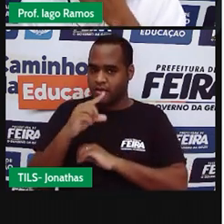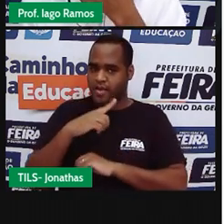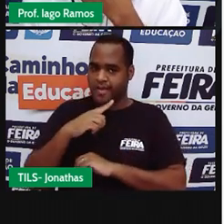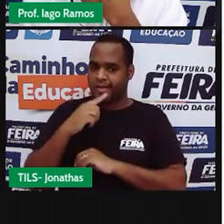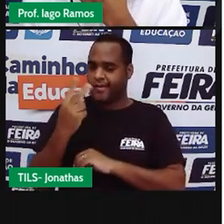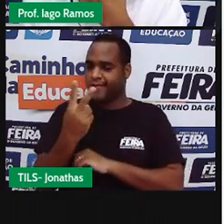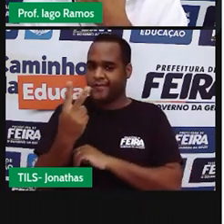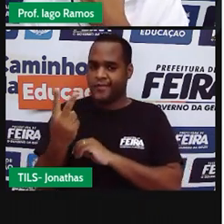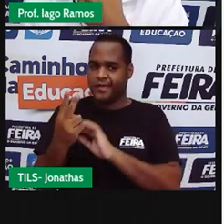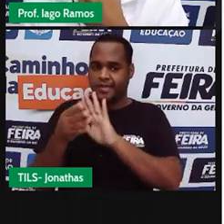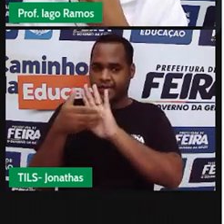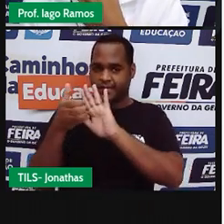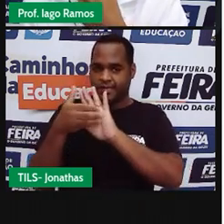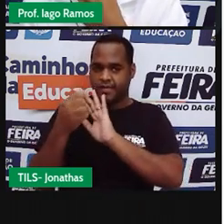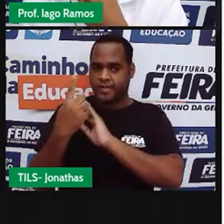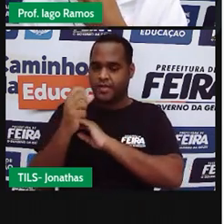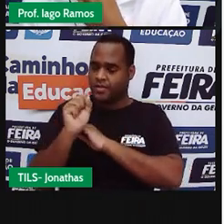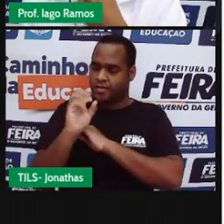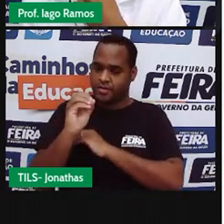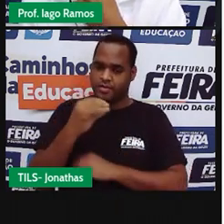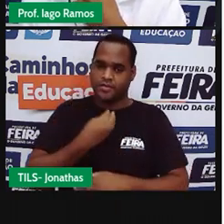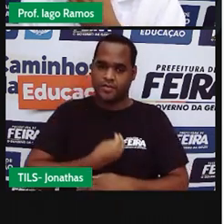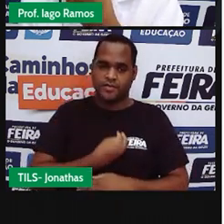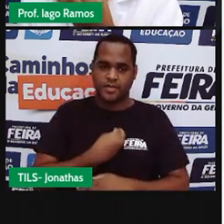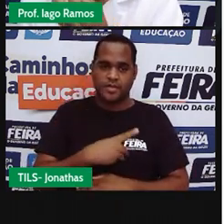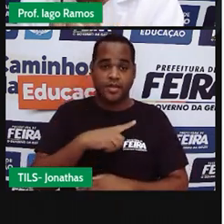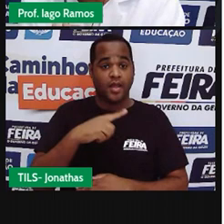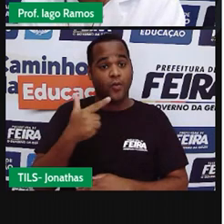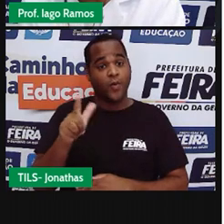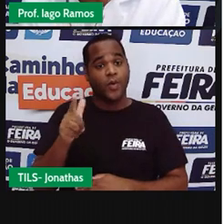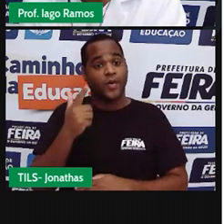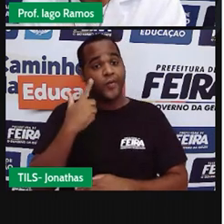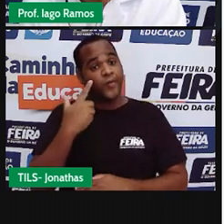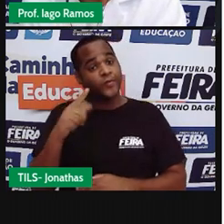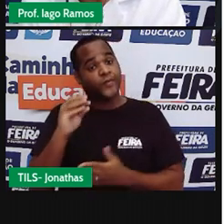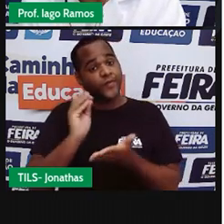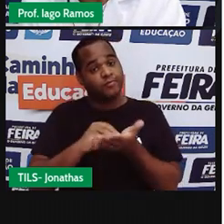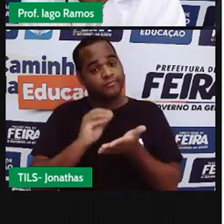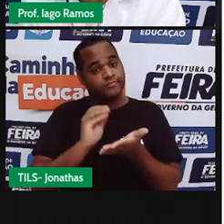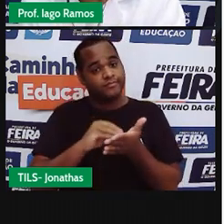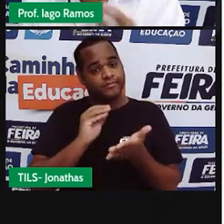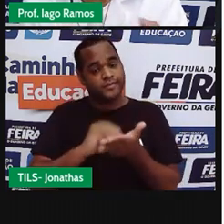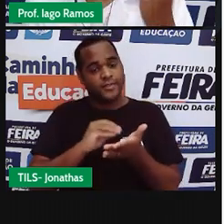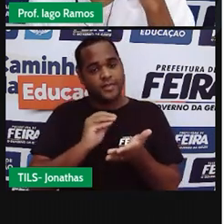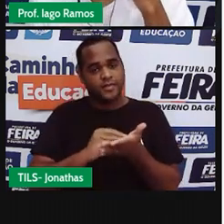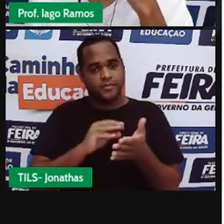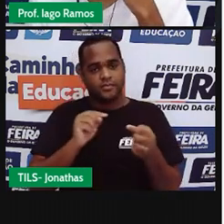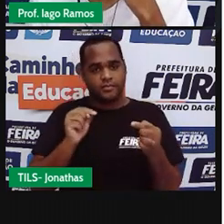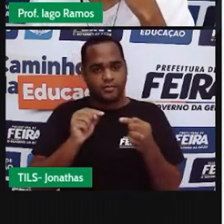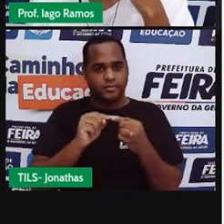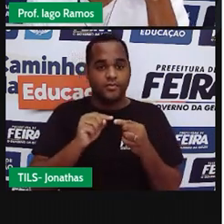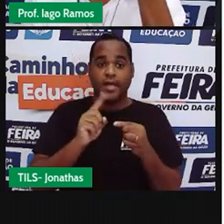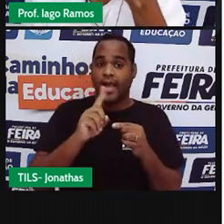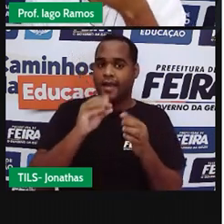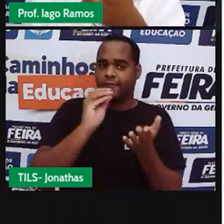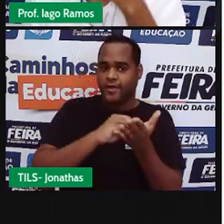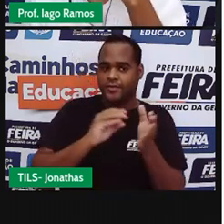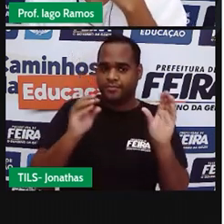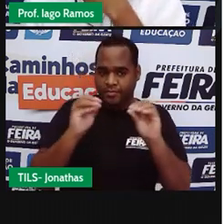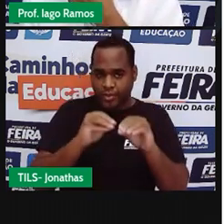dois que aparecem na figura e o que sobra é o ângulo que está faltando.